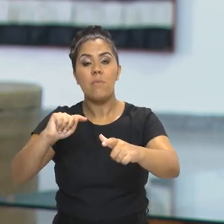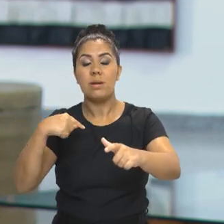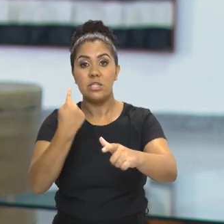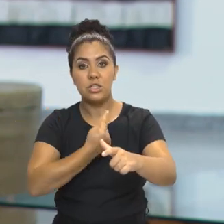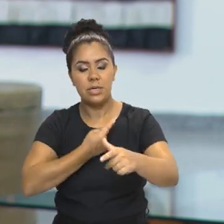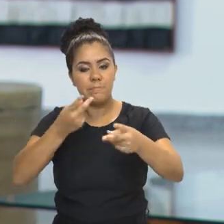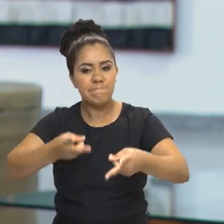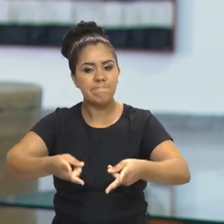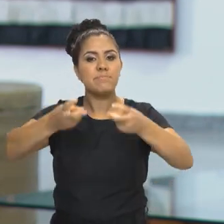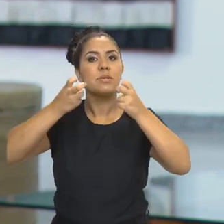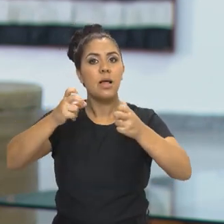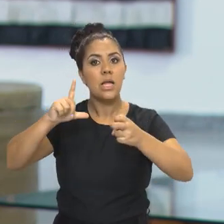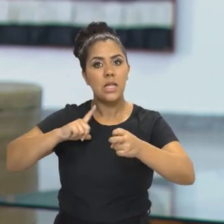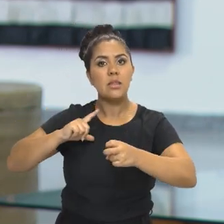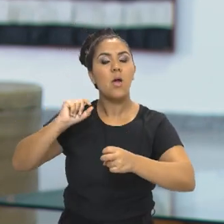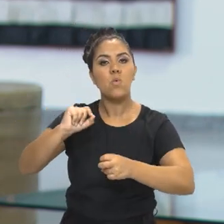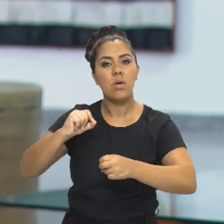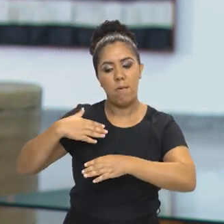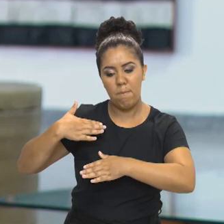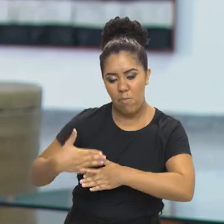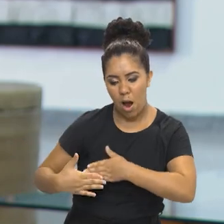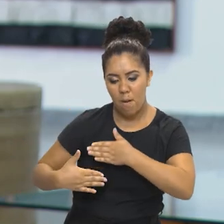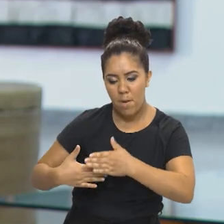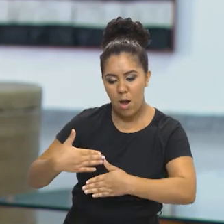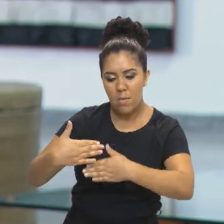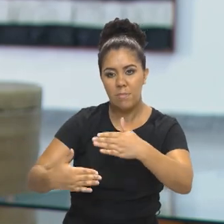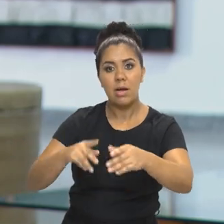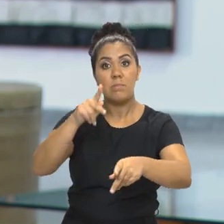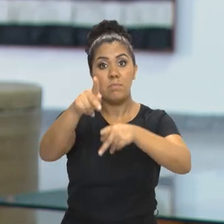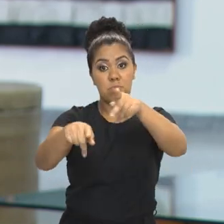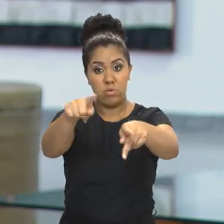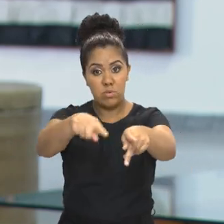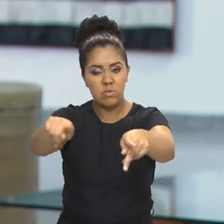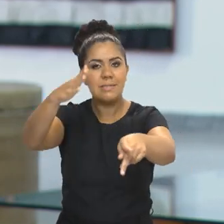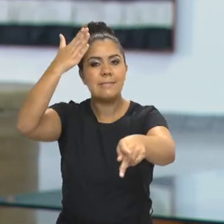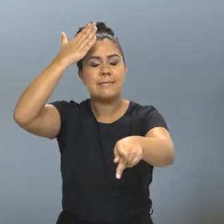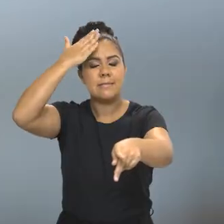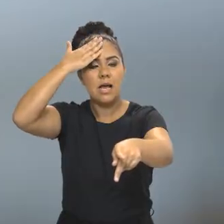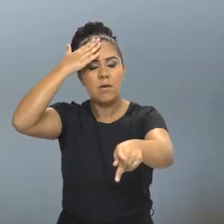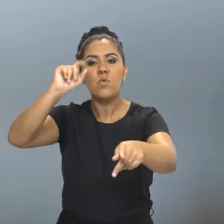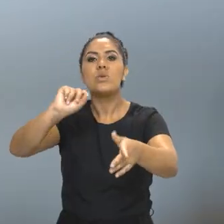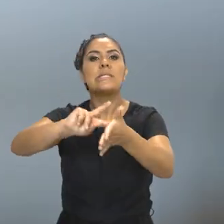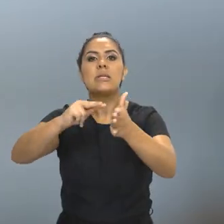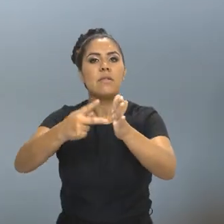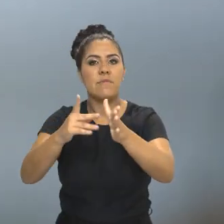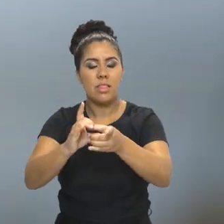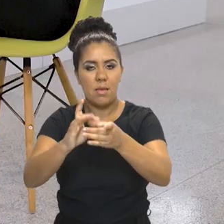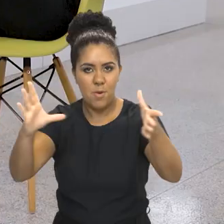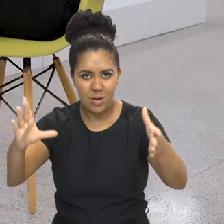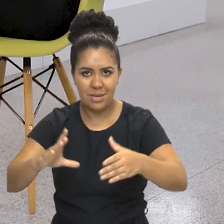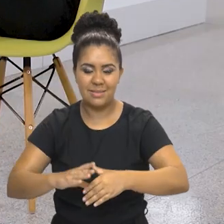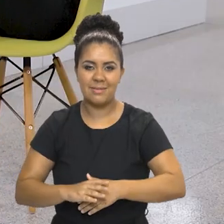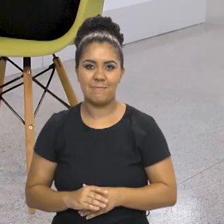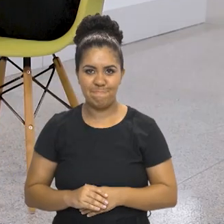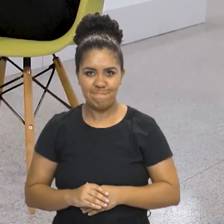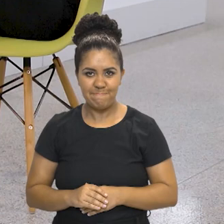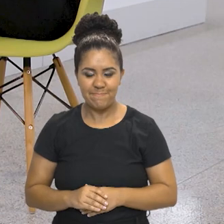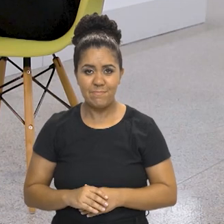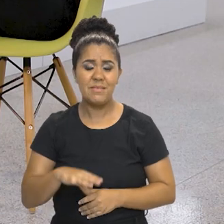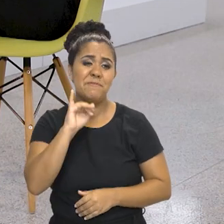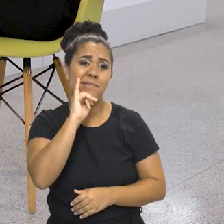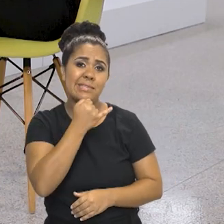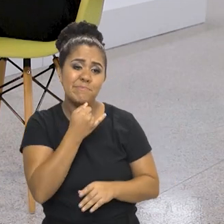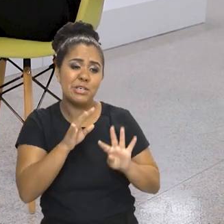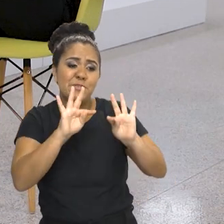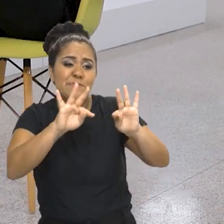reconhecer os processos democráticos e como o nosso povo sabe o que é democracia e defende a democracia. Presidenta,